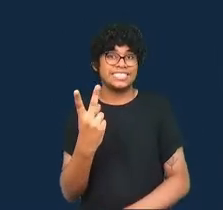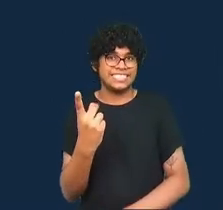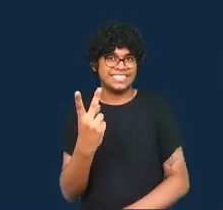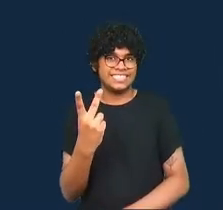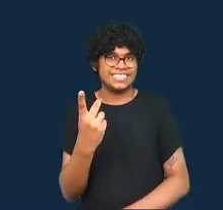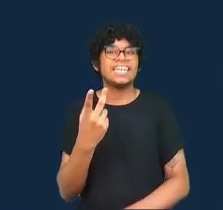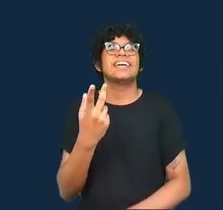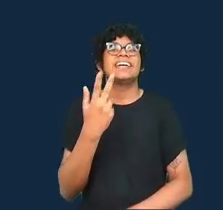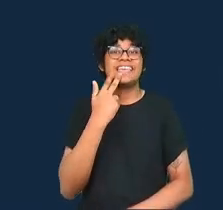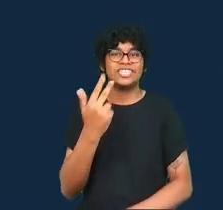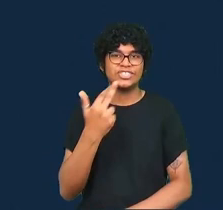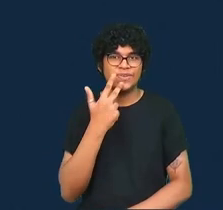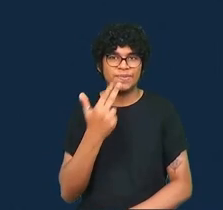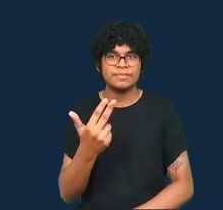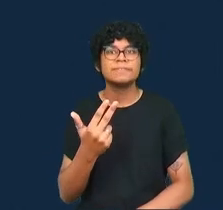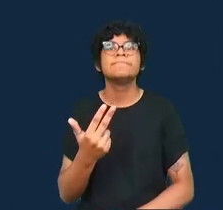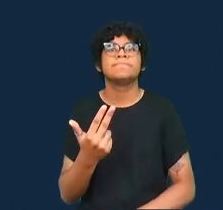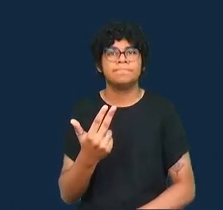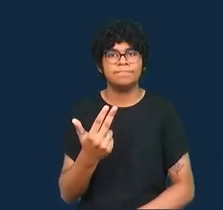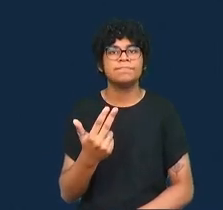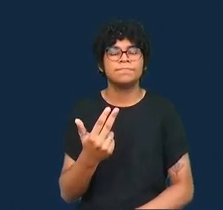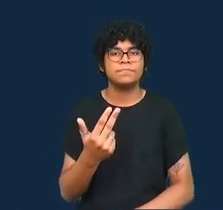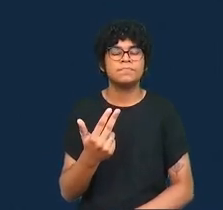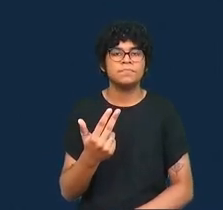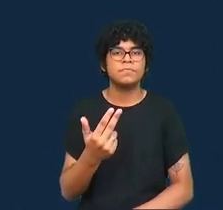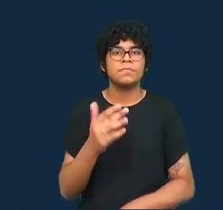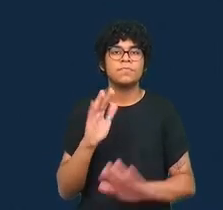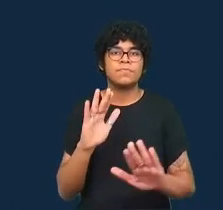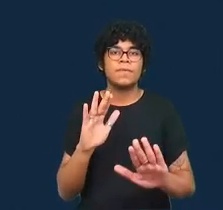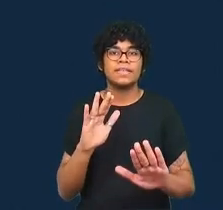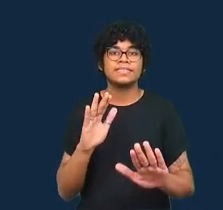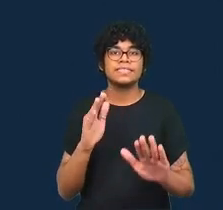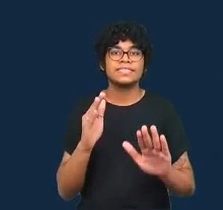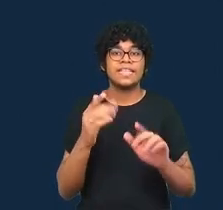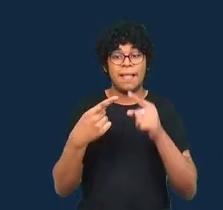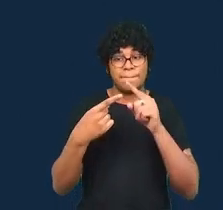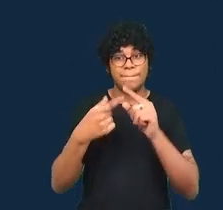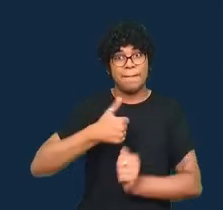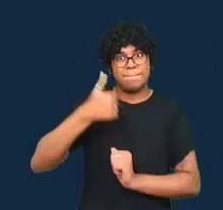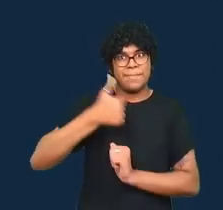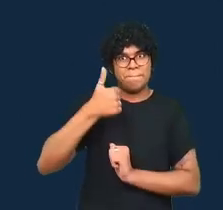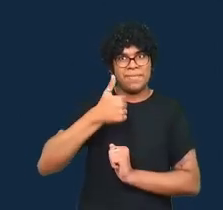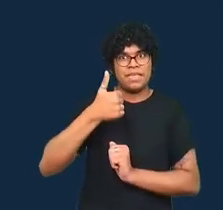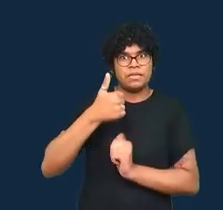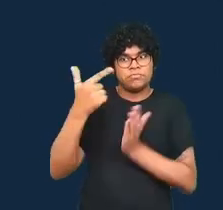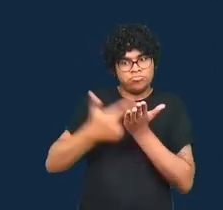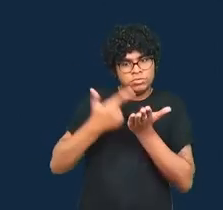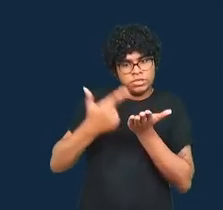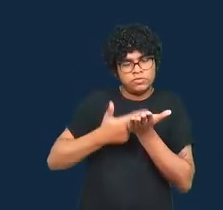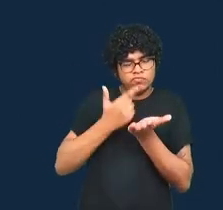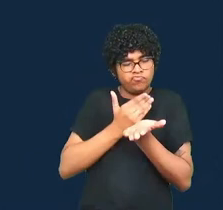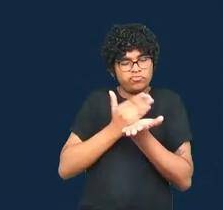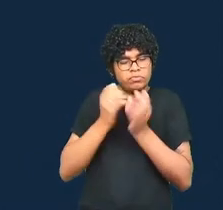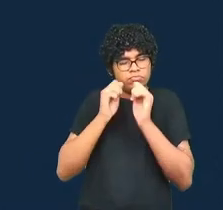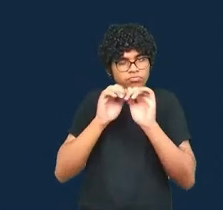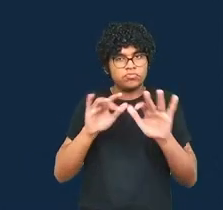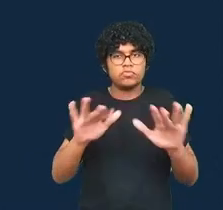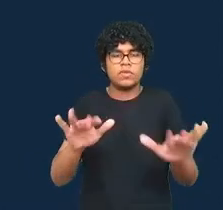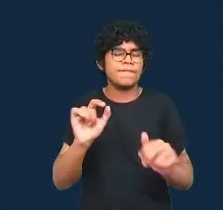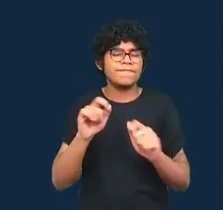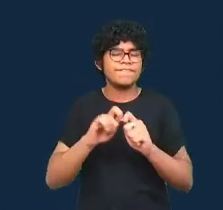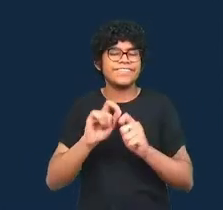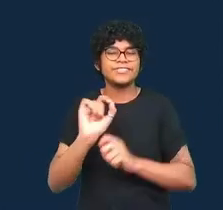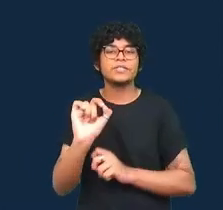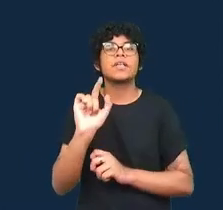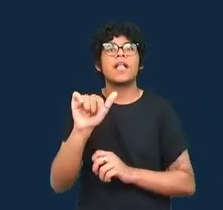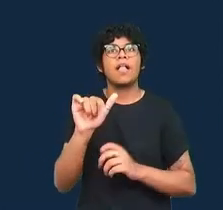E o que a edição de 2012 fez foi realmente capturar o entusiasmo associado com